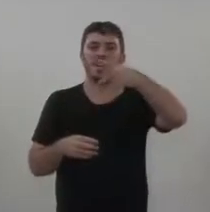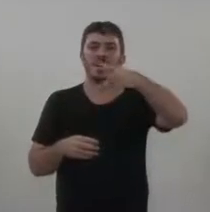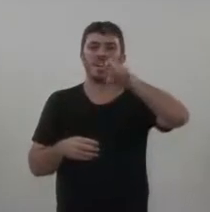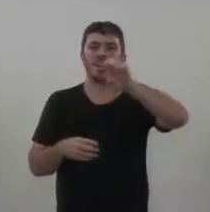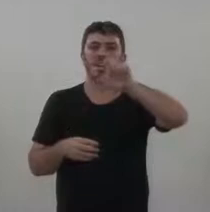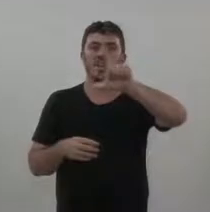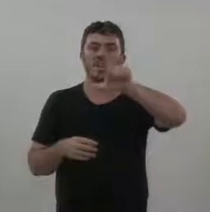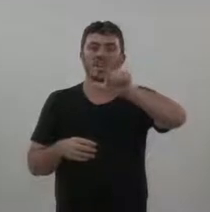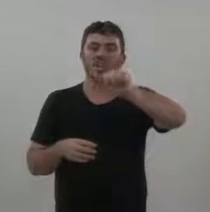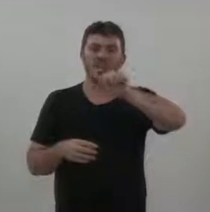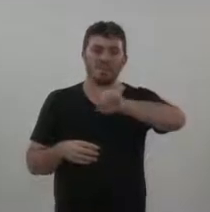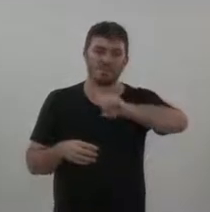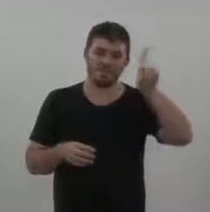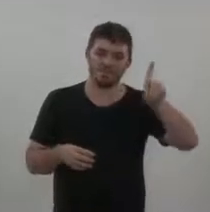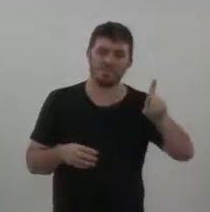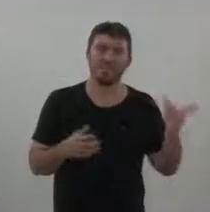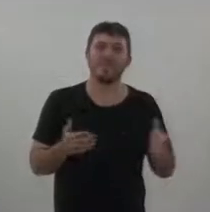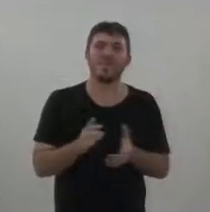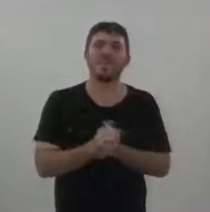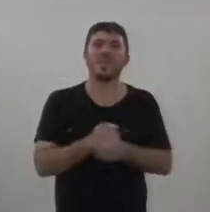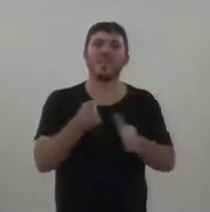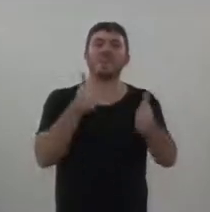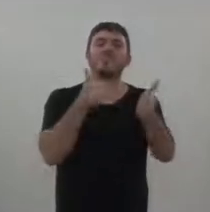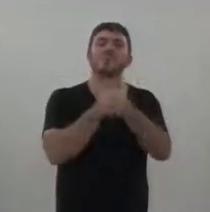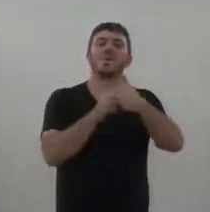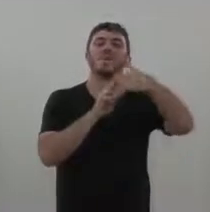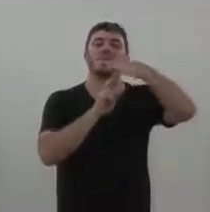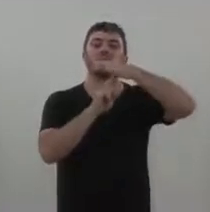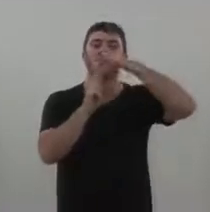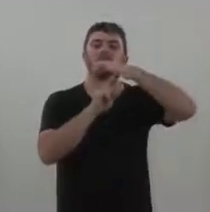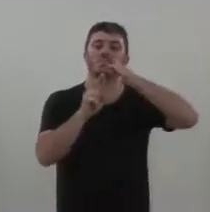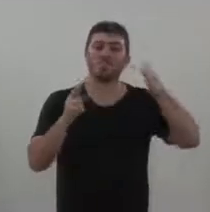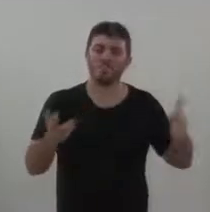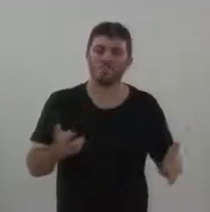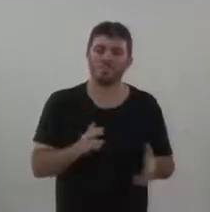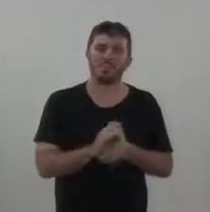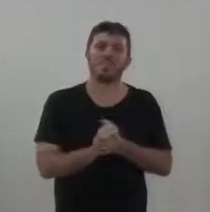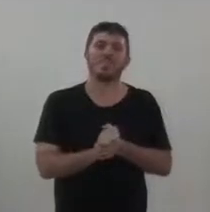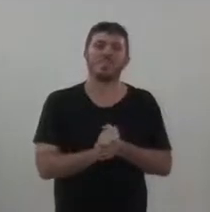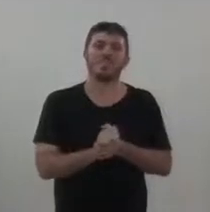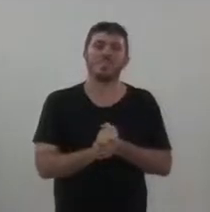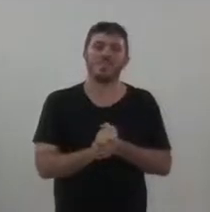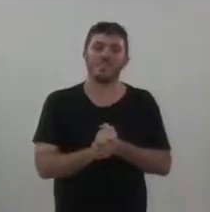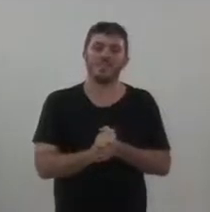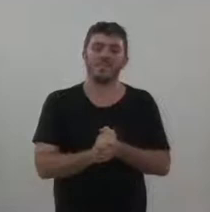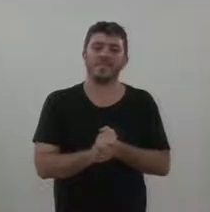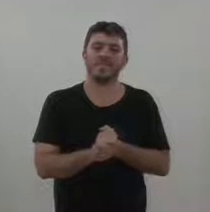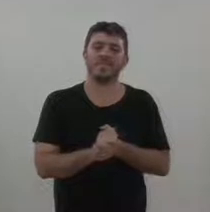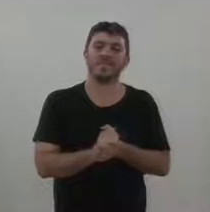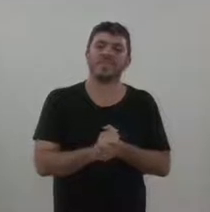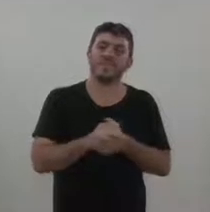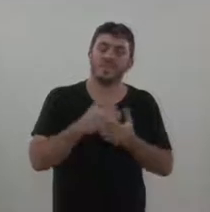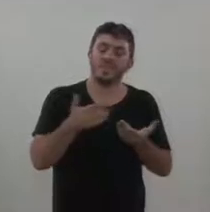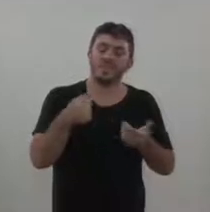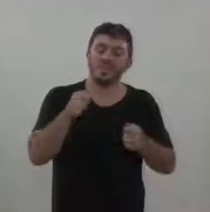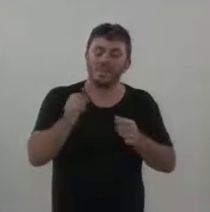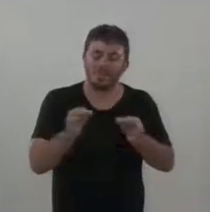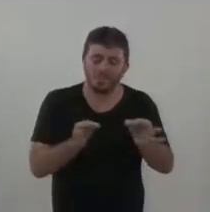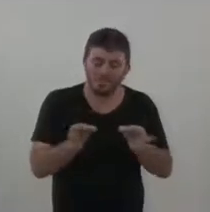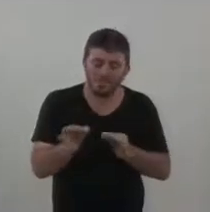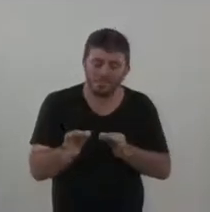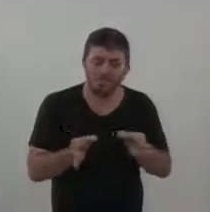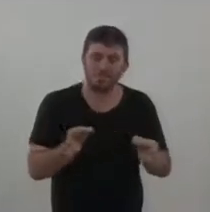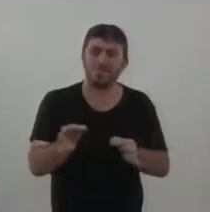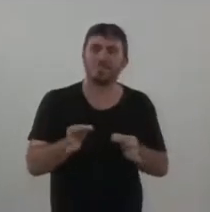E esse é o da Estrada da Capela, perto da rodoviária. Então, gente, precisa ter um mínimo de planejamento. Não são todos os PVs que